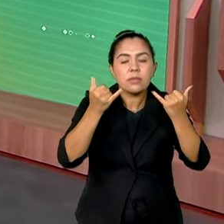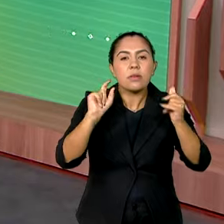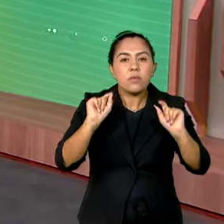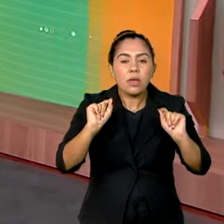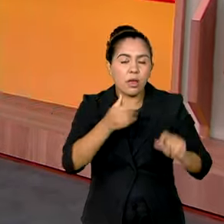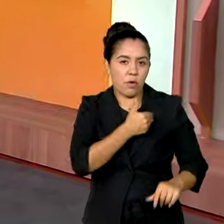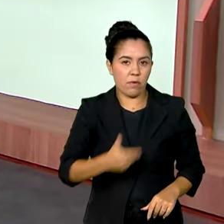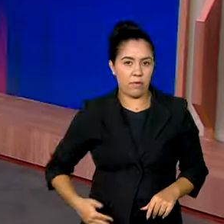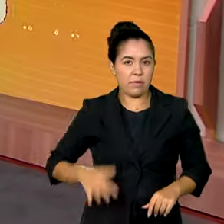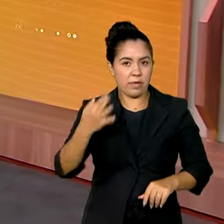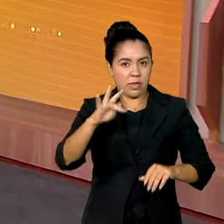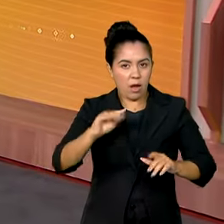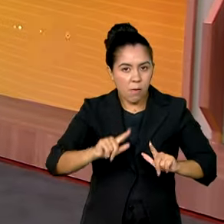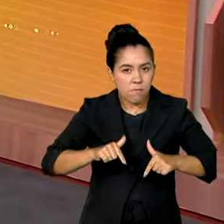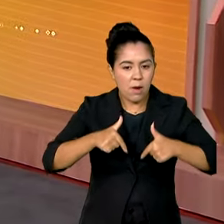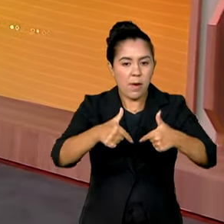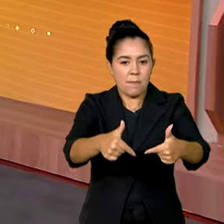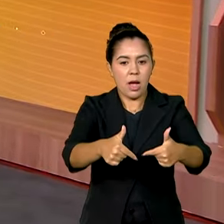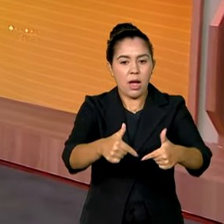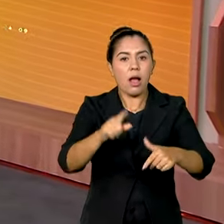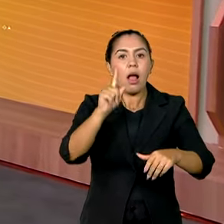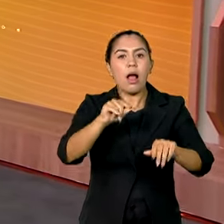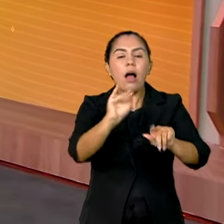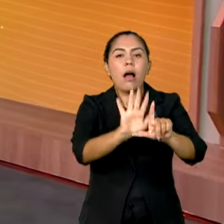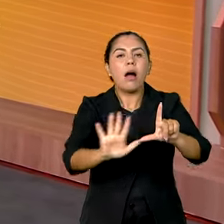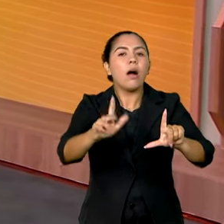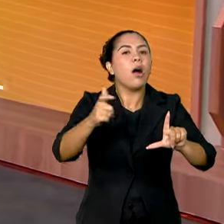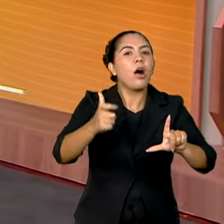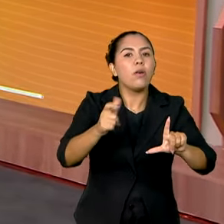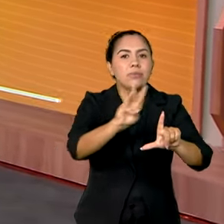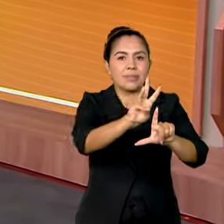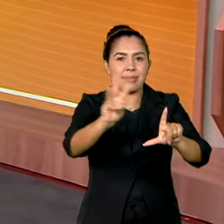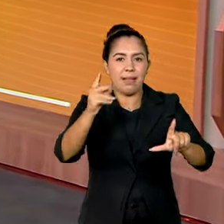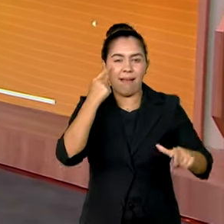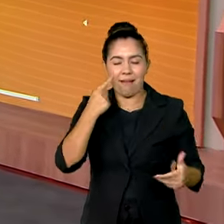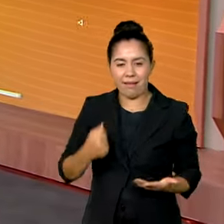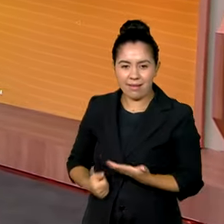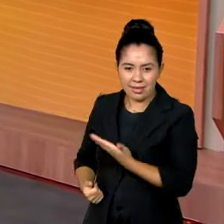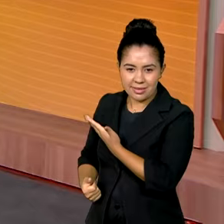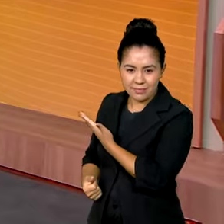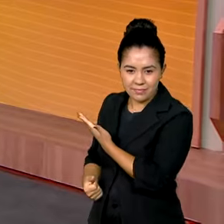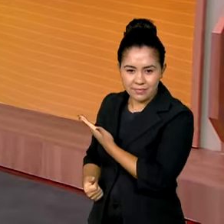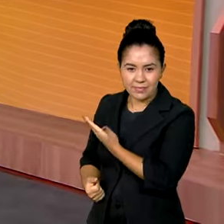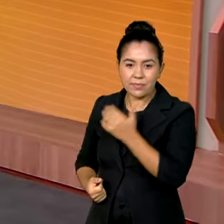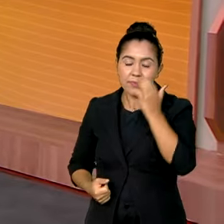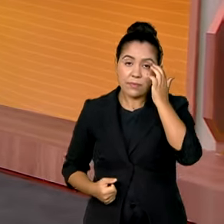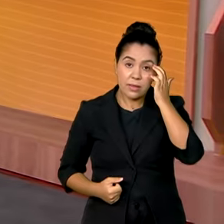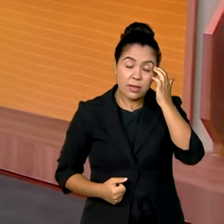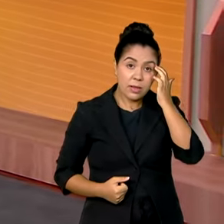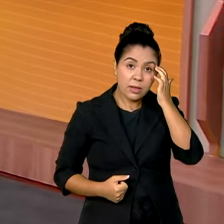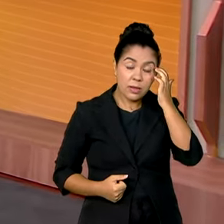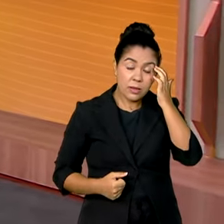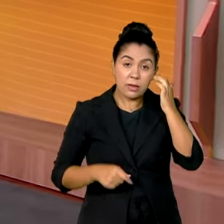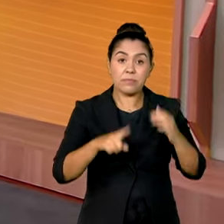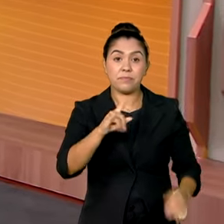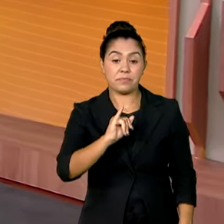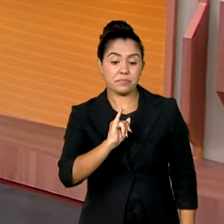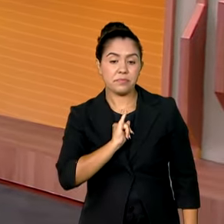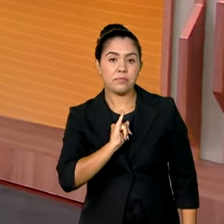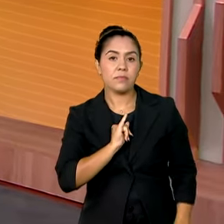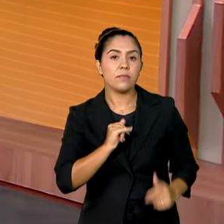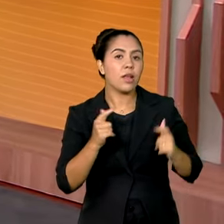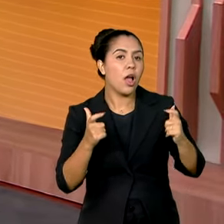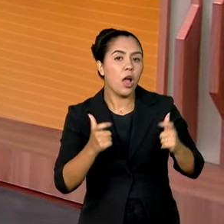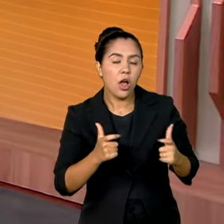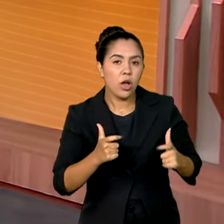As informações são da plataforma Comunica.br. Como vemos no mapa agora, Imperatriz fica na região oeste do Estado e tem uma